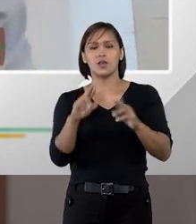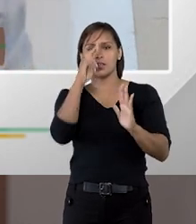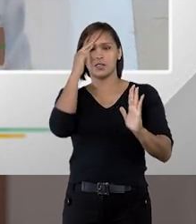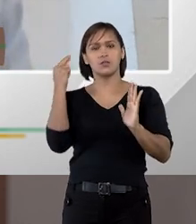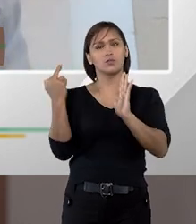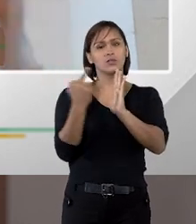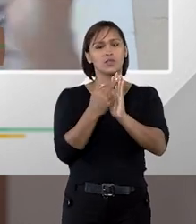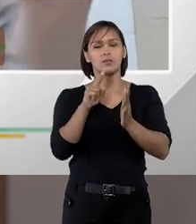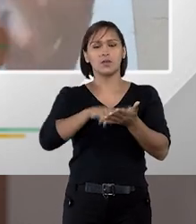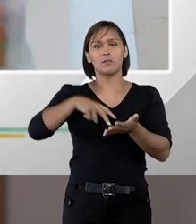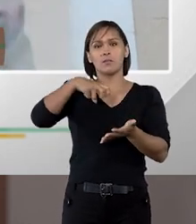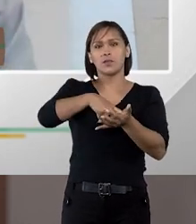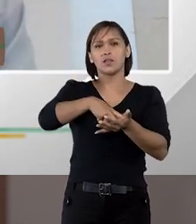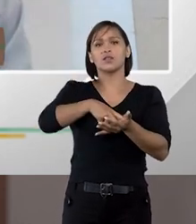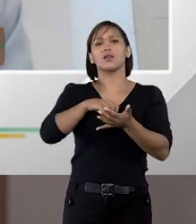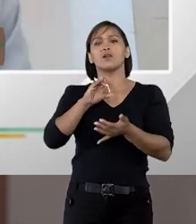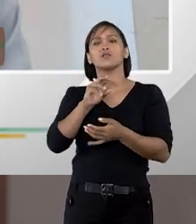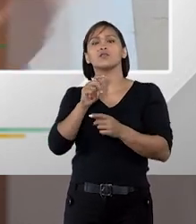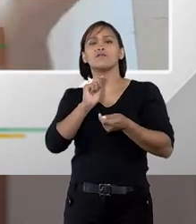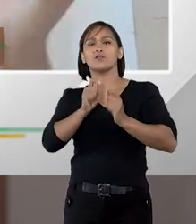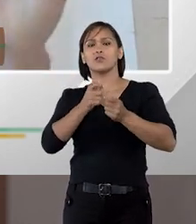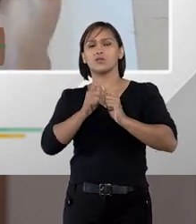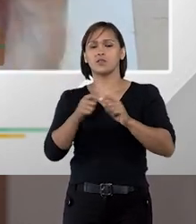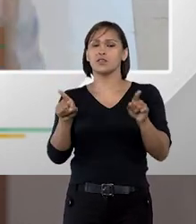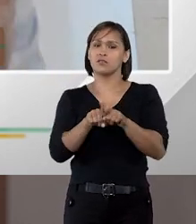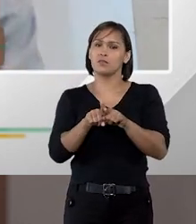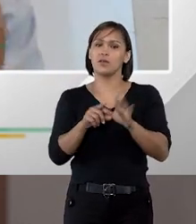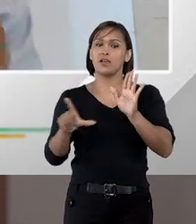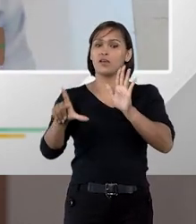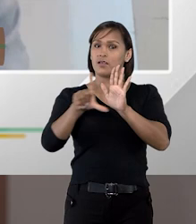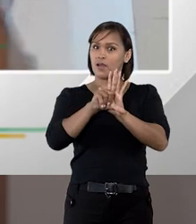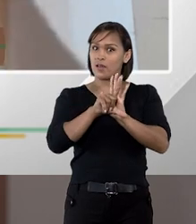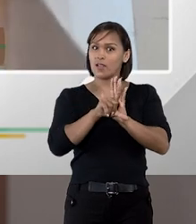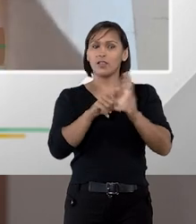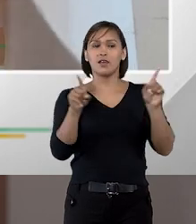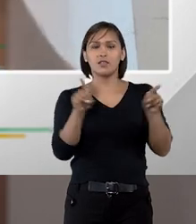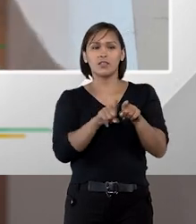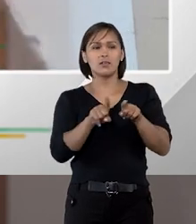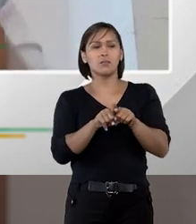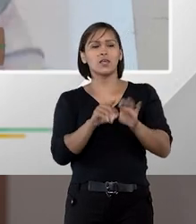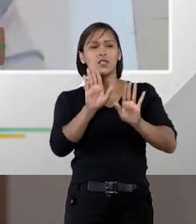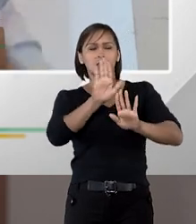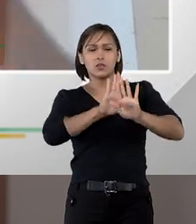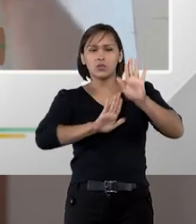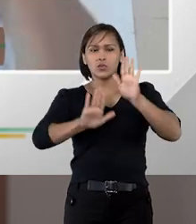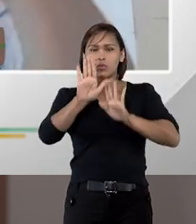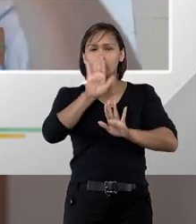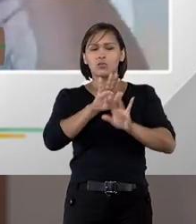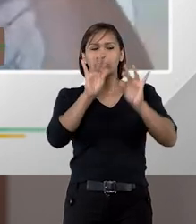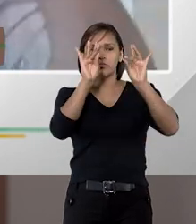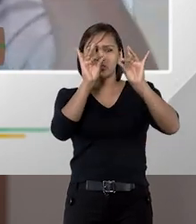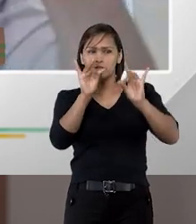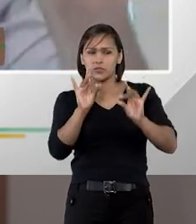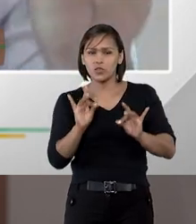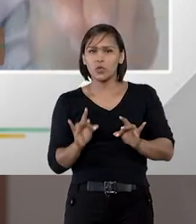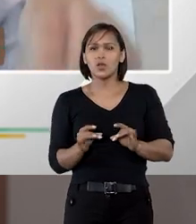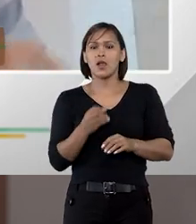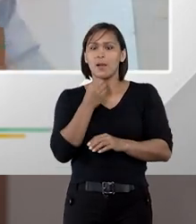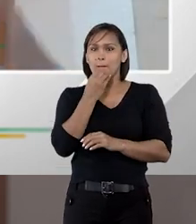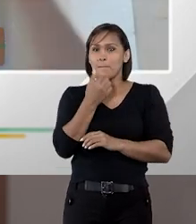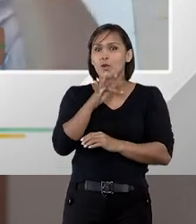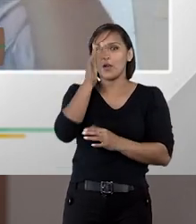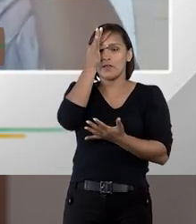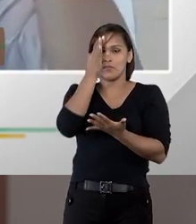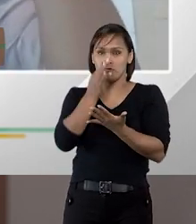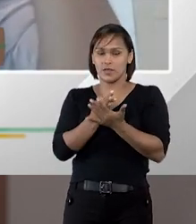tipos de responsabilização penal civil e administrativa a lei inclusive tem o cuidado de privilegiar